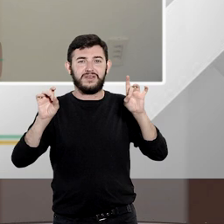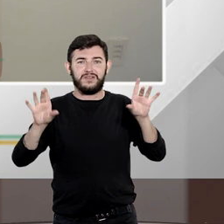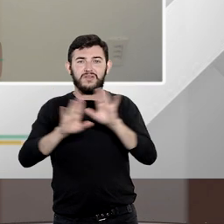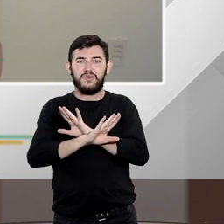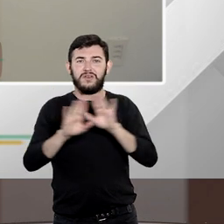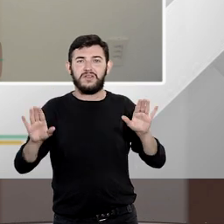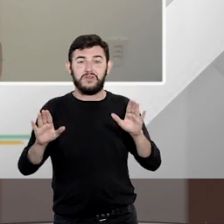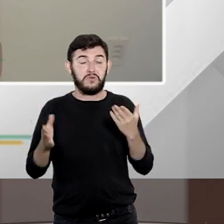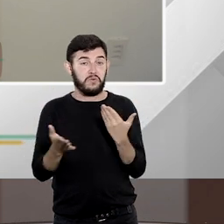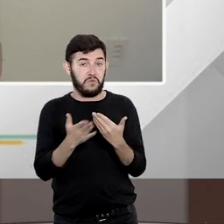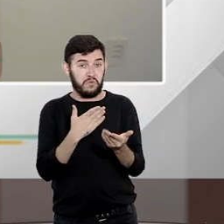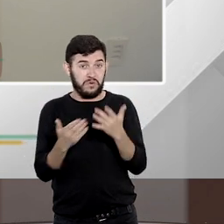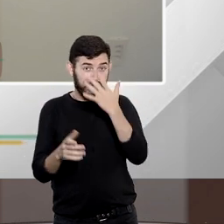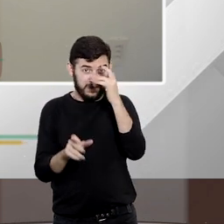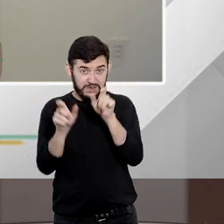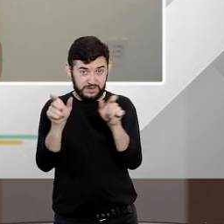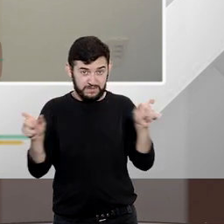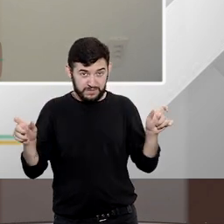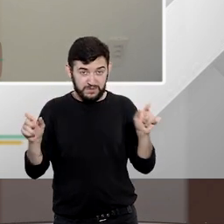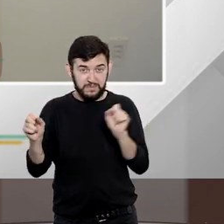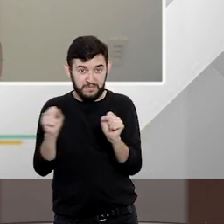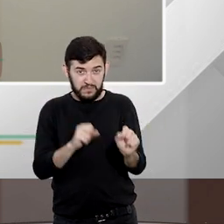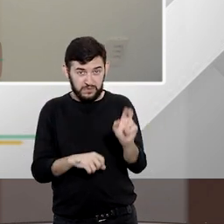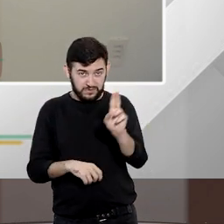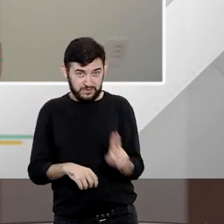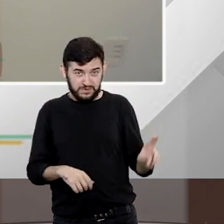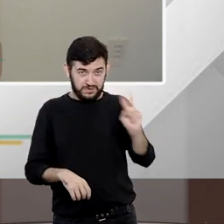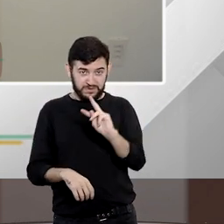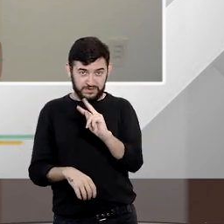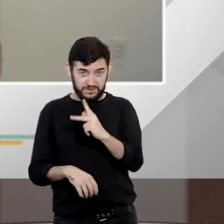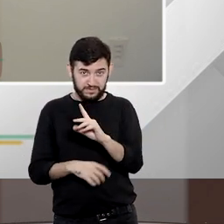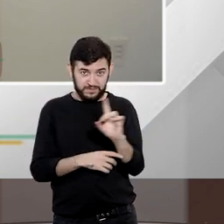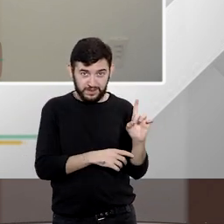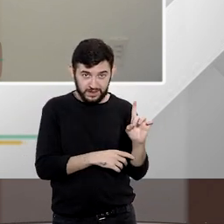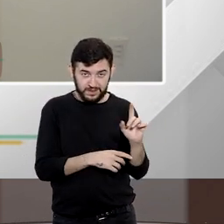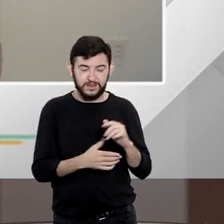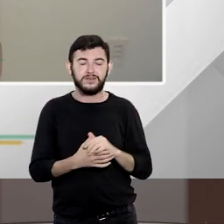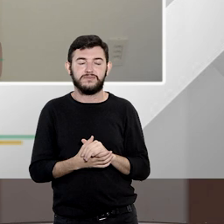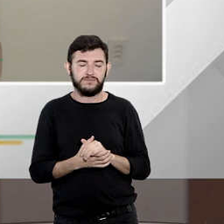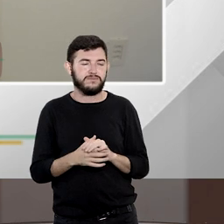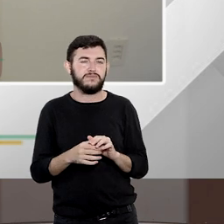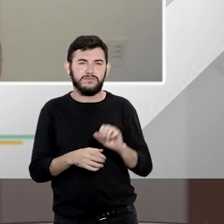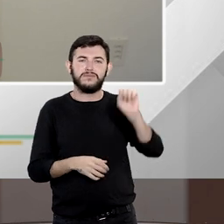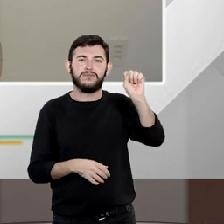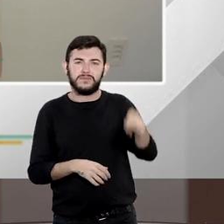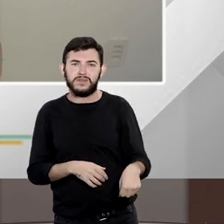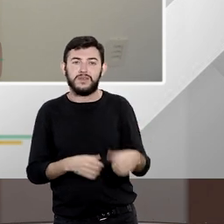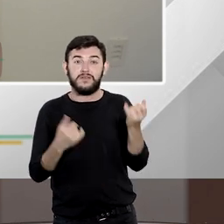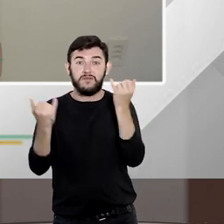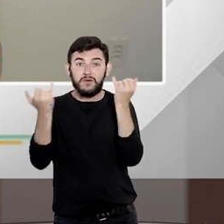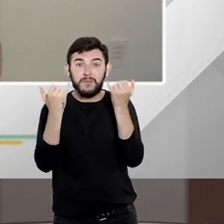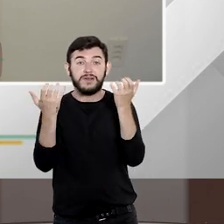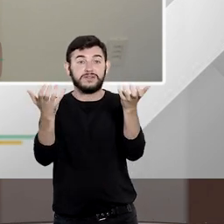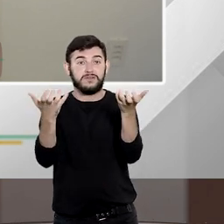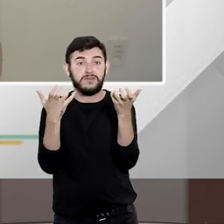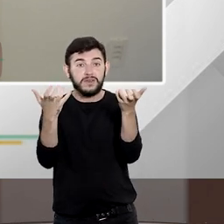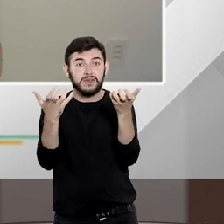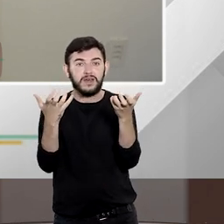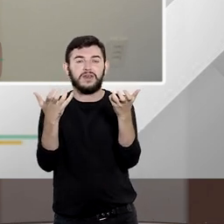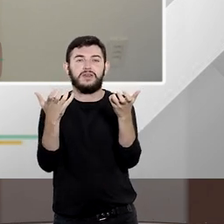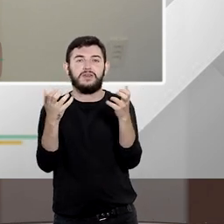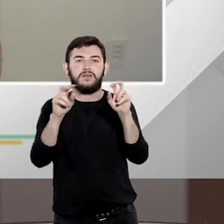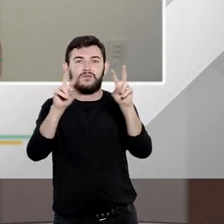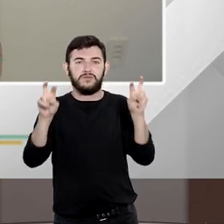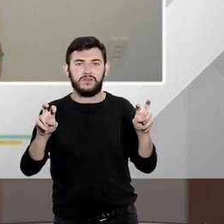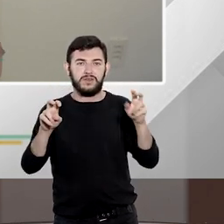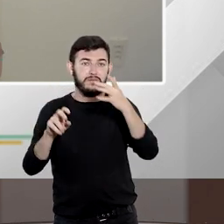precisa então pessoa pode impetrá-lo sim se você se você quiser obter relações informações relacionadas ao impetrante